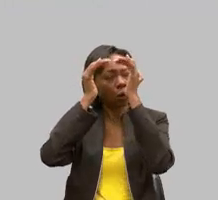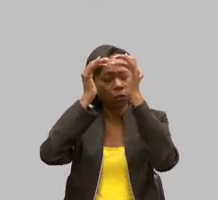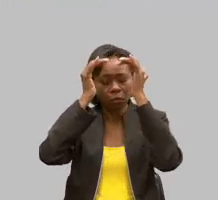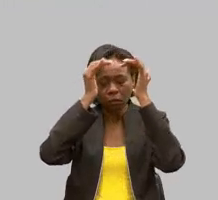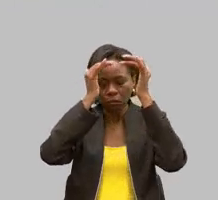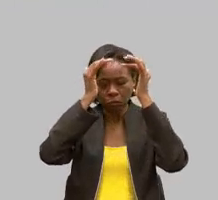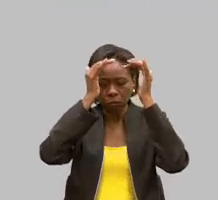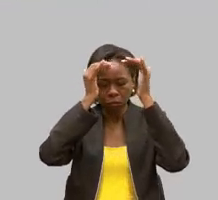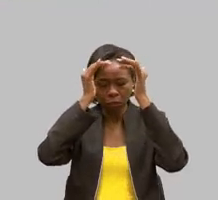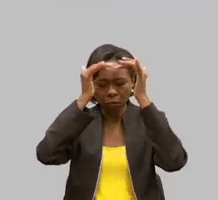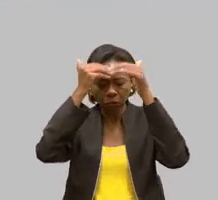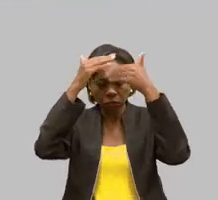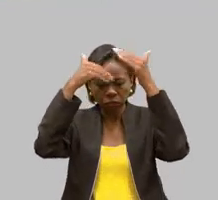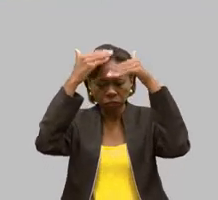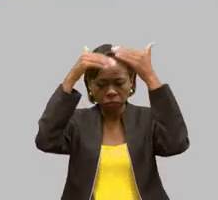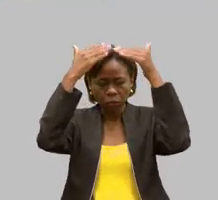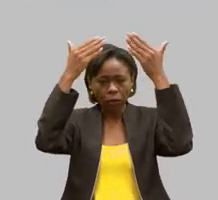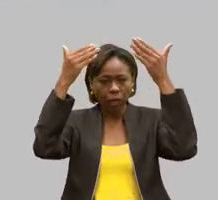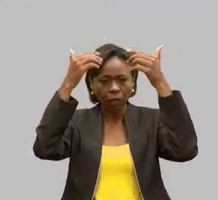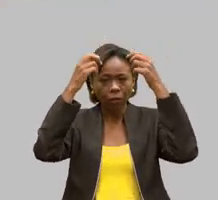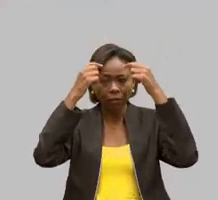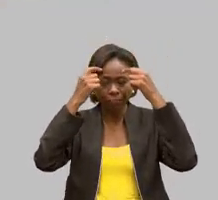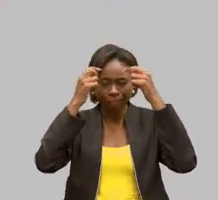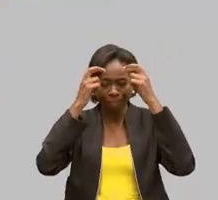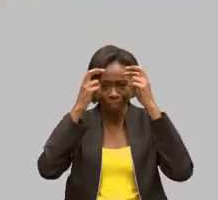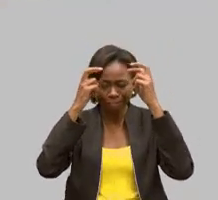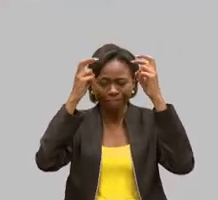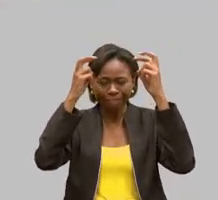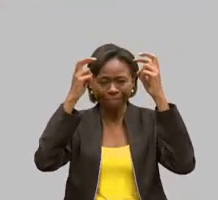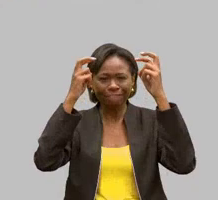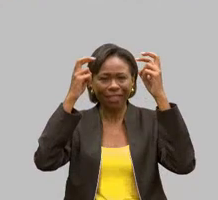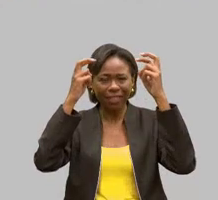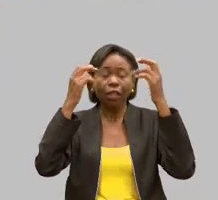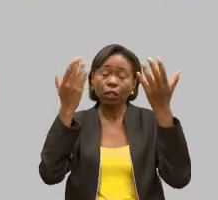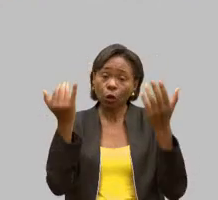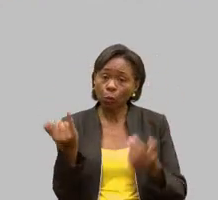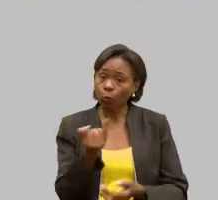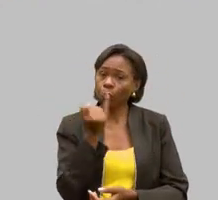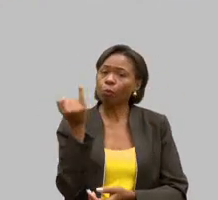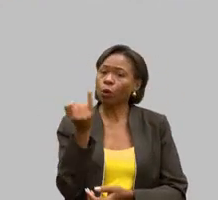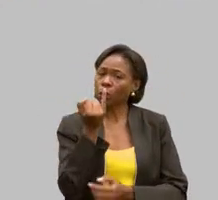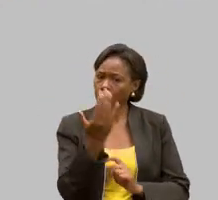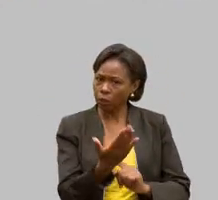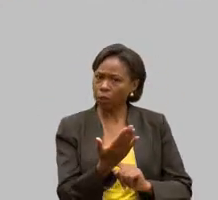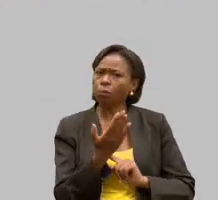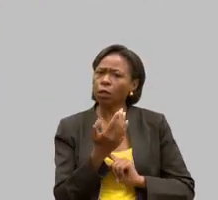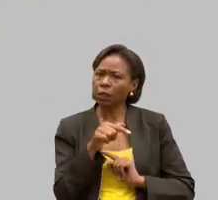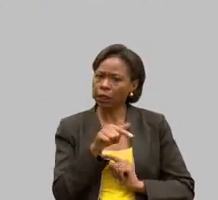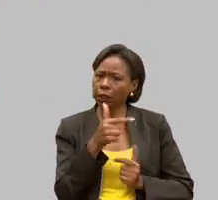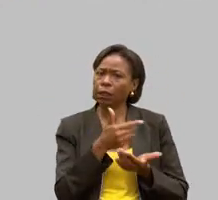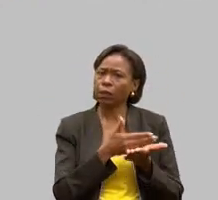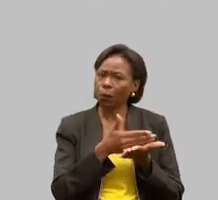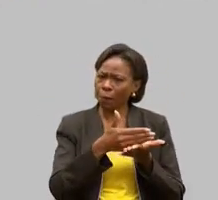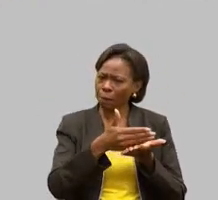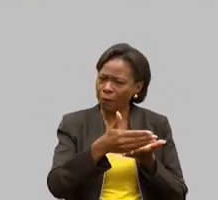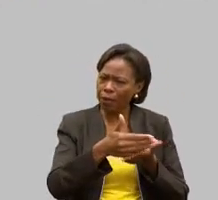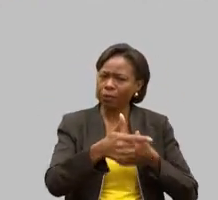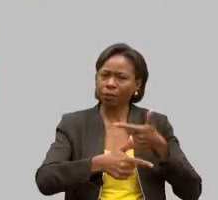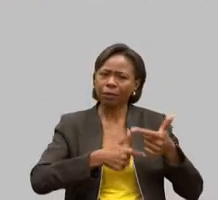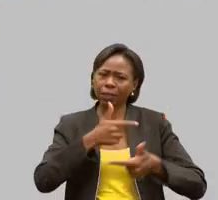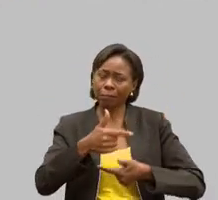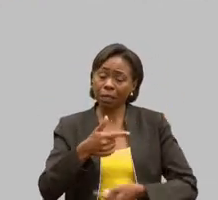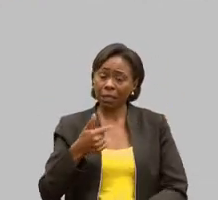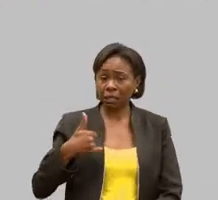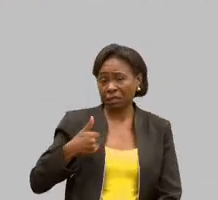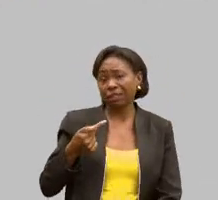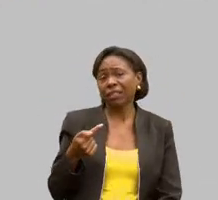inteligência. Então, foi fundamental esse início. Comecei a dar os meus passos com sete anos, comecei